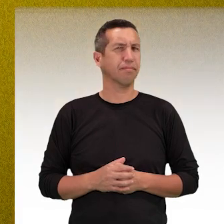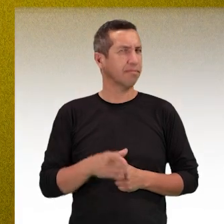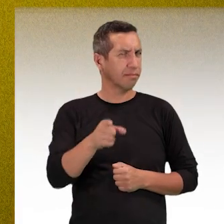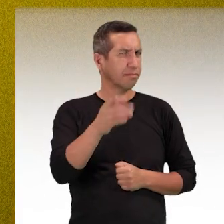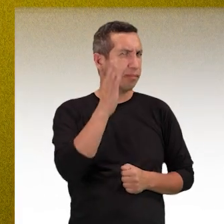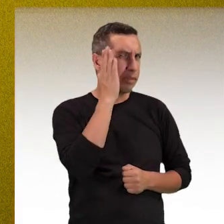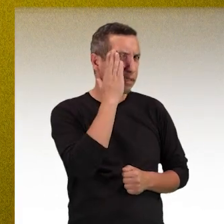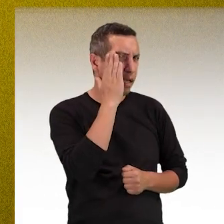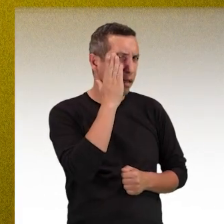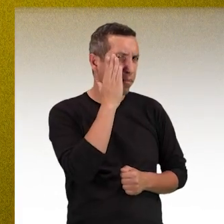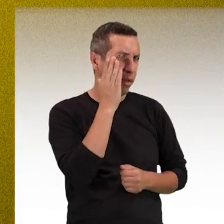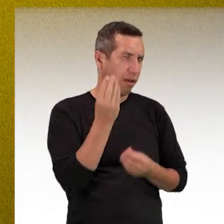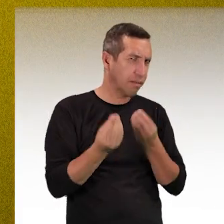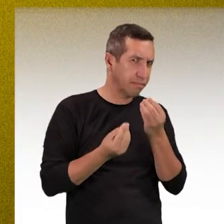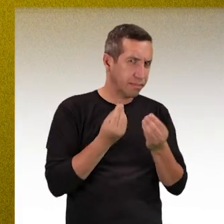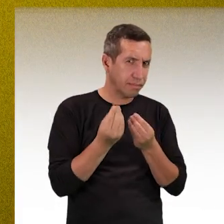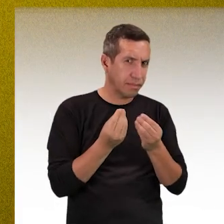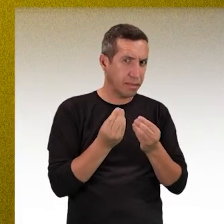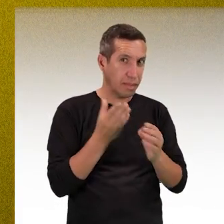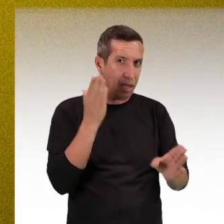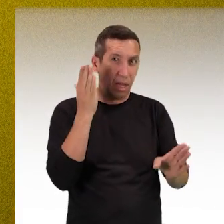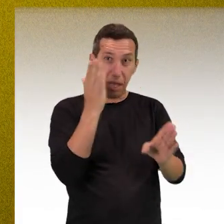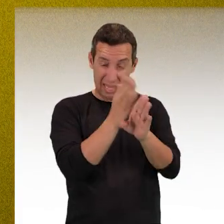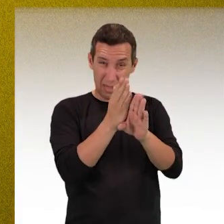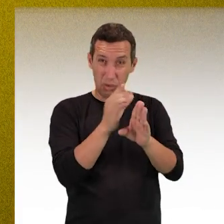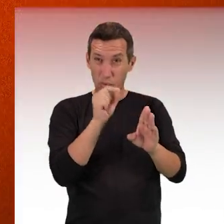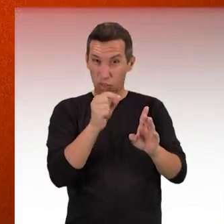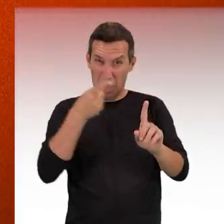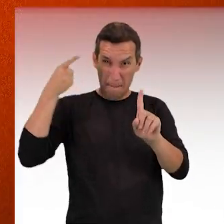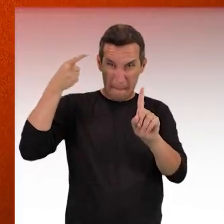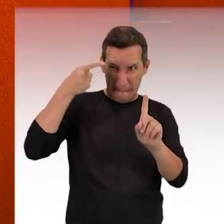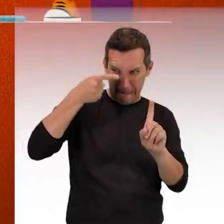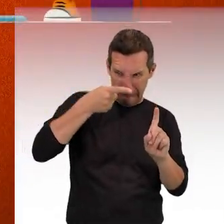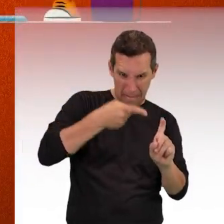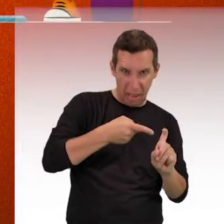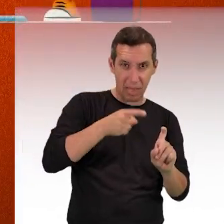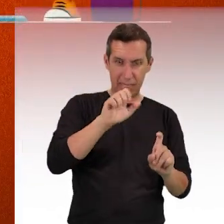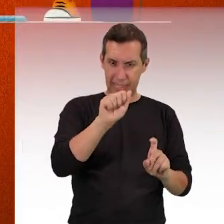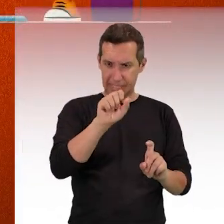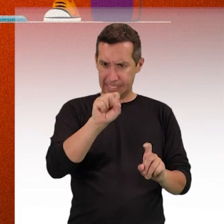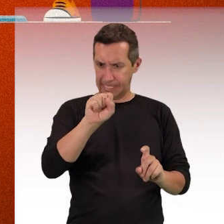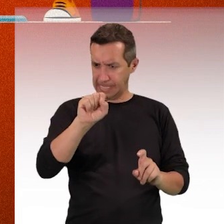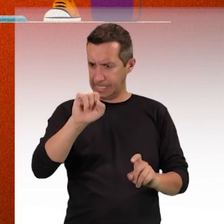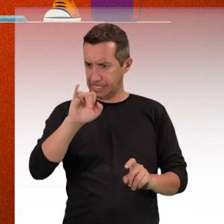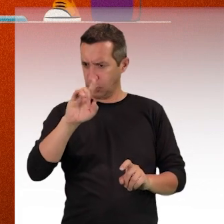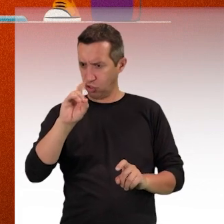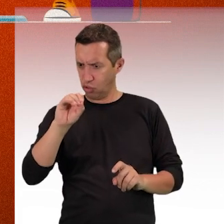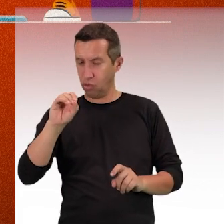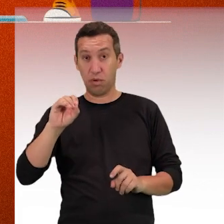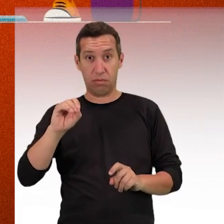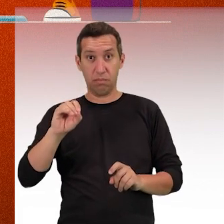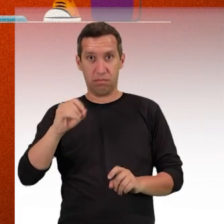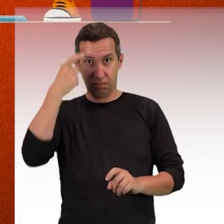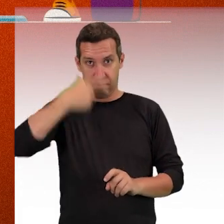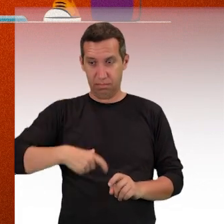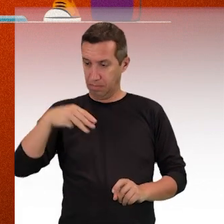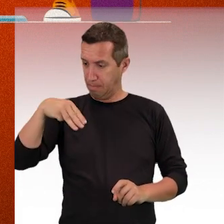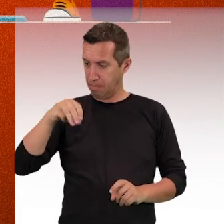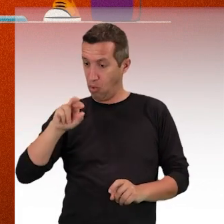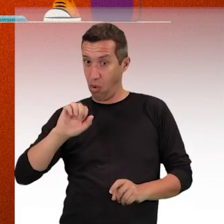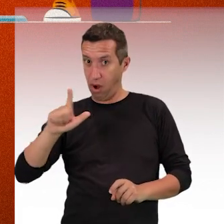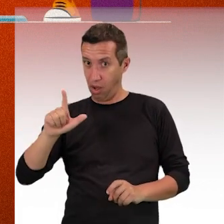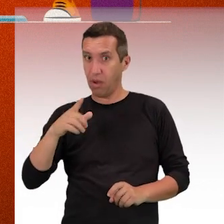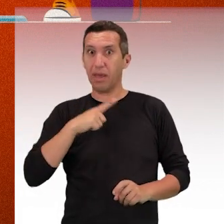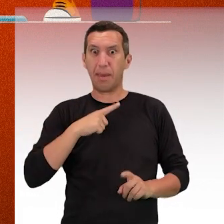Será que você saberia identificar uma situação de assédio moral no trabalho? Essa é uma conduta praticada de forma repetida e que expõe